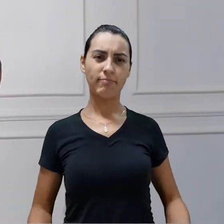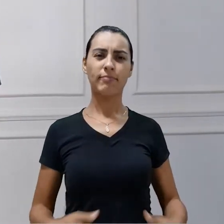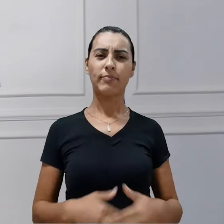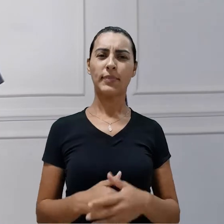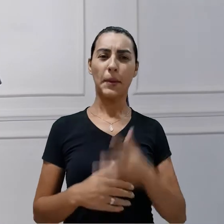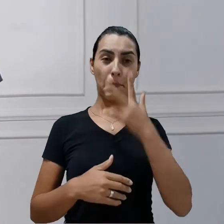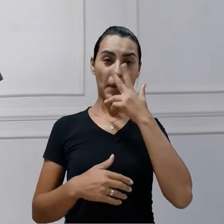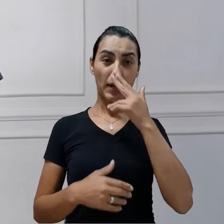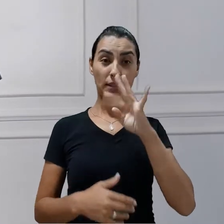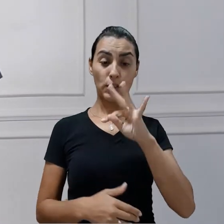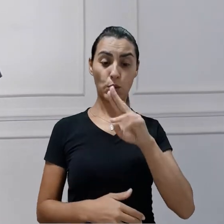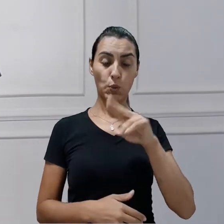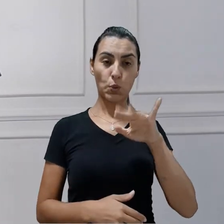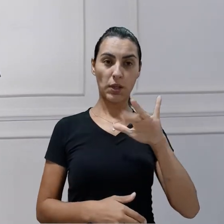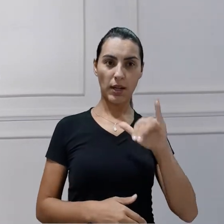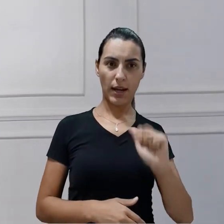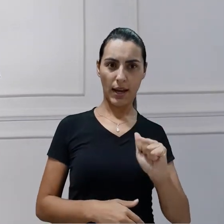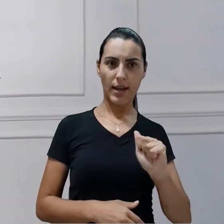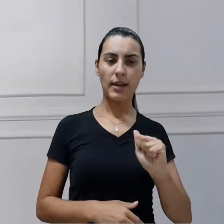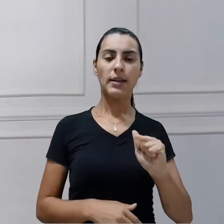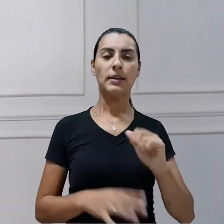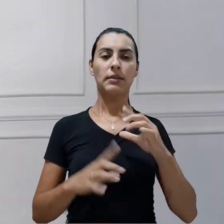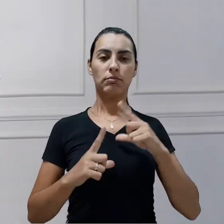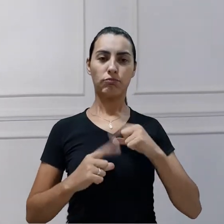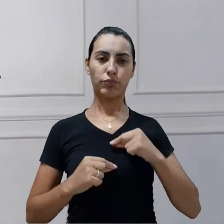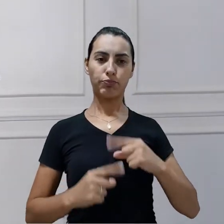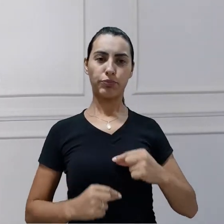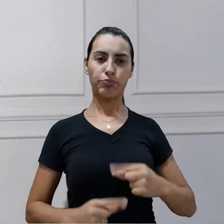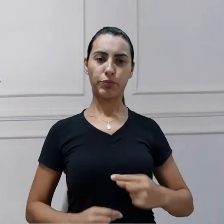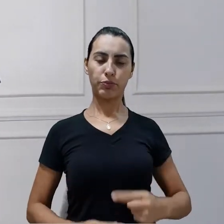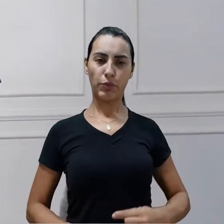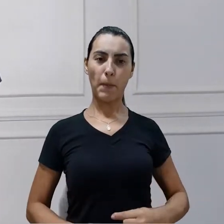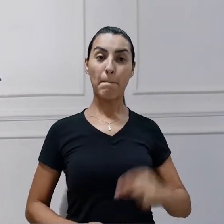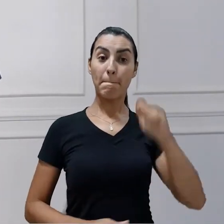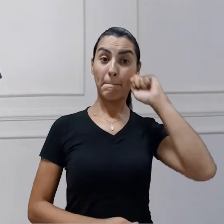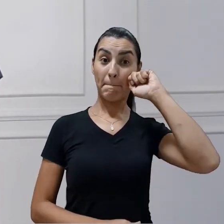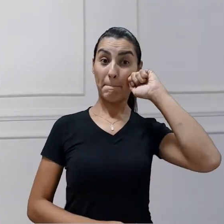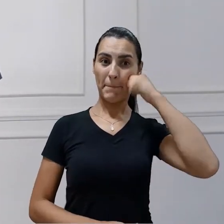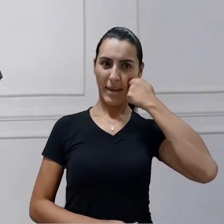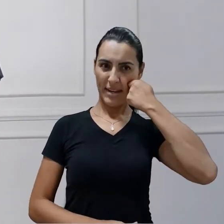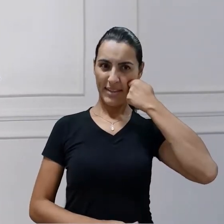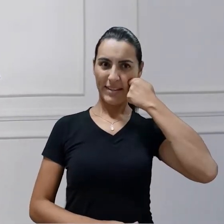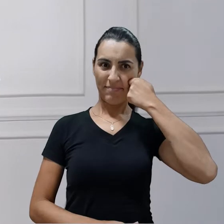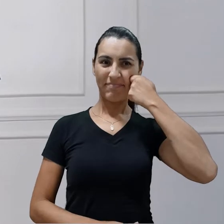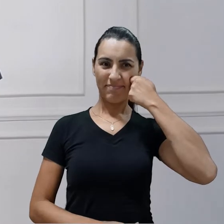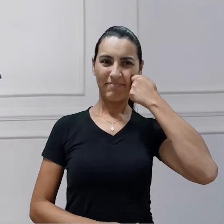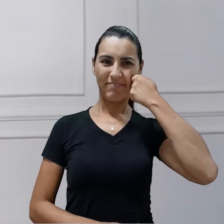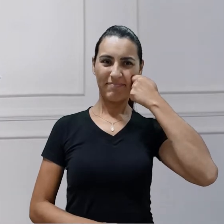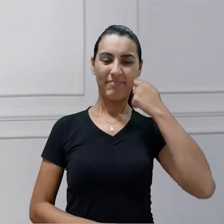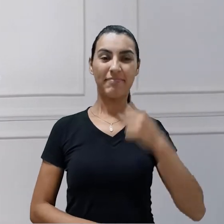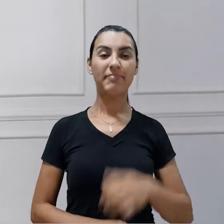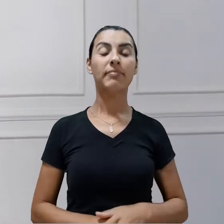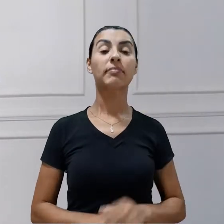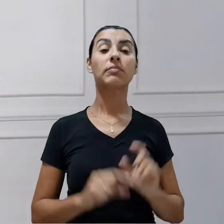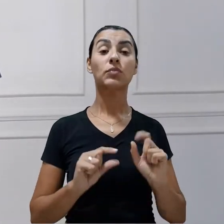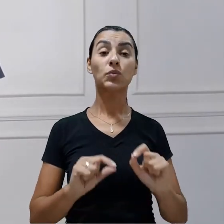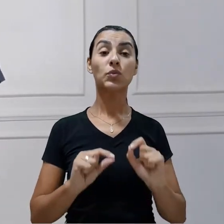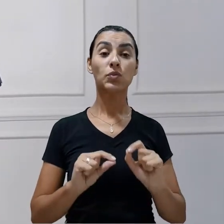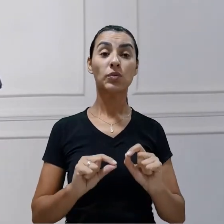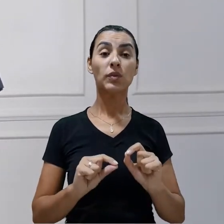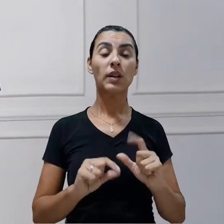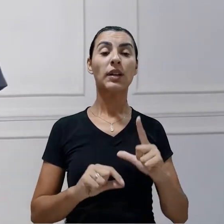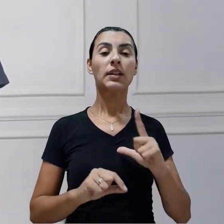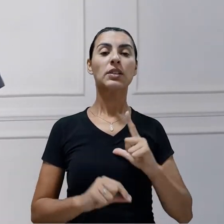túnica preta, com os seus botões. Falarei mais dela em outro vídeo. E ela também era composta por um